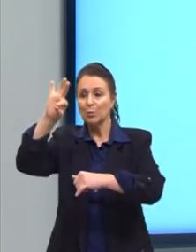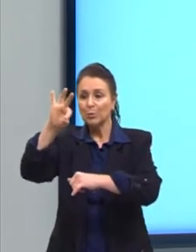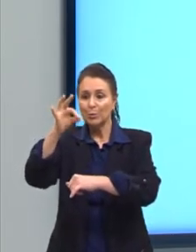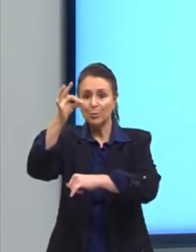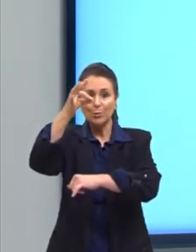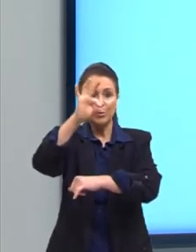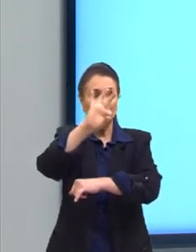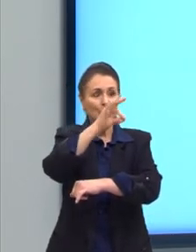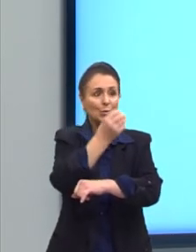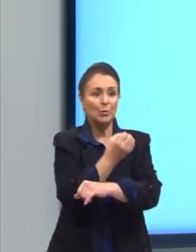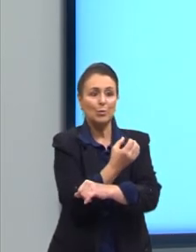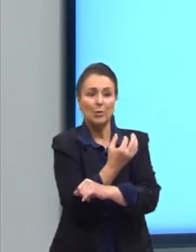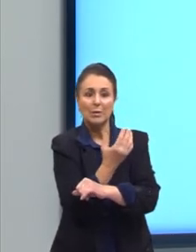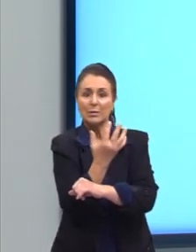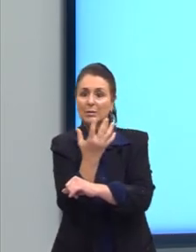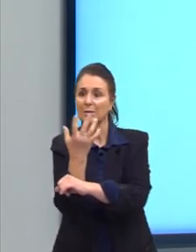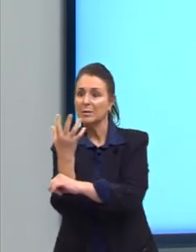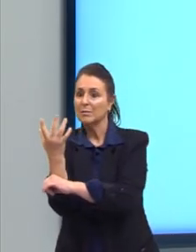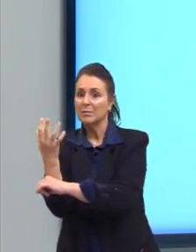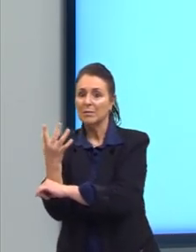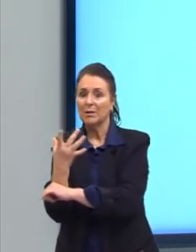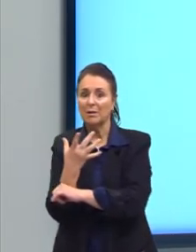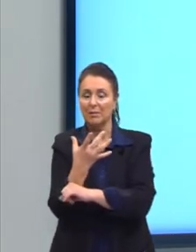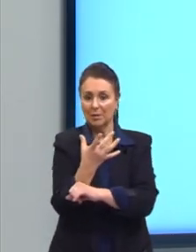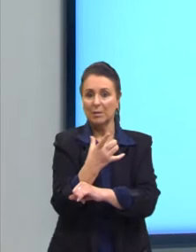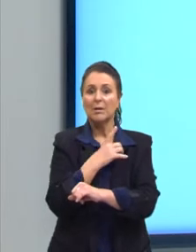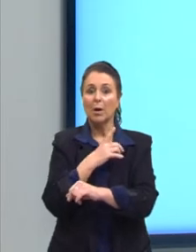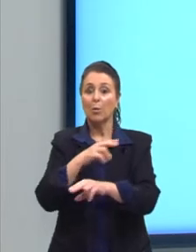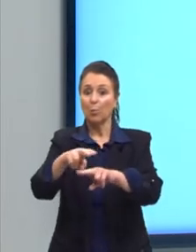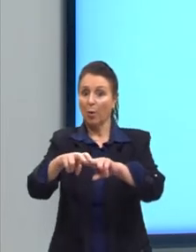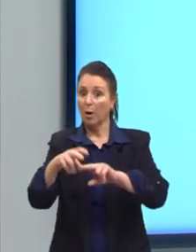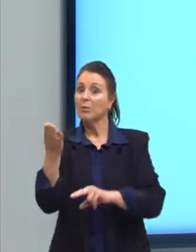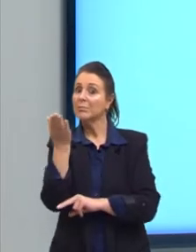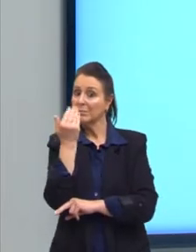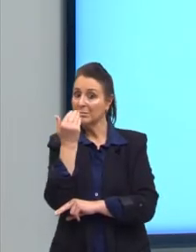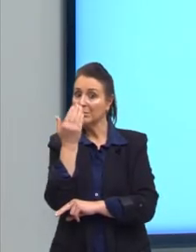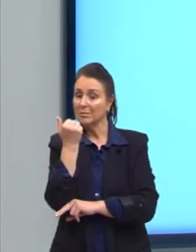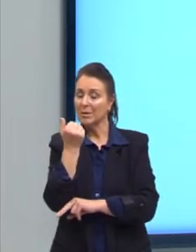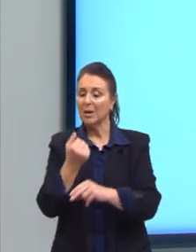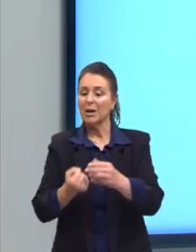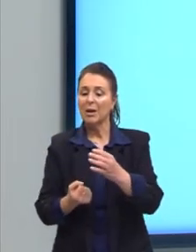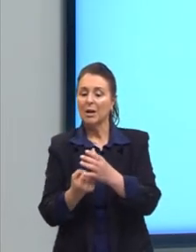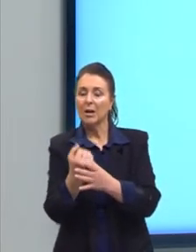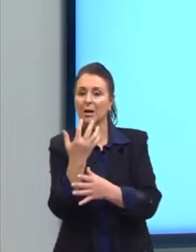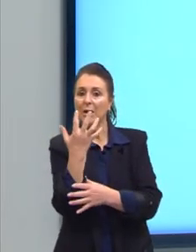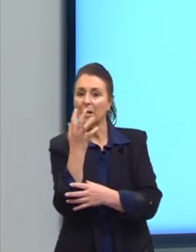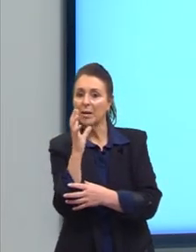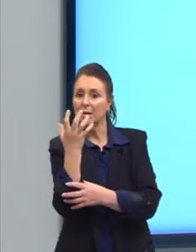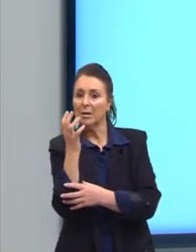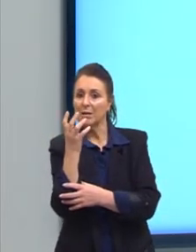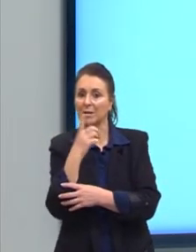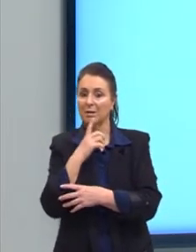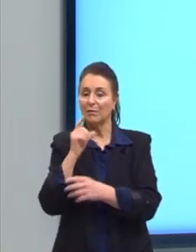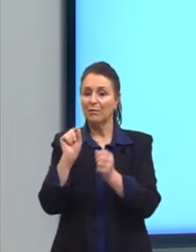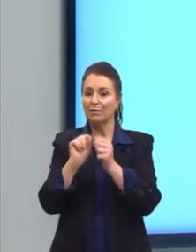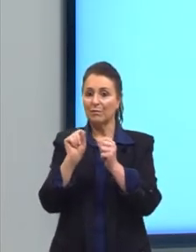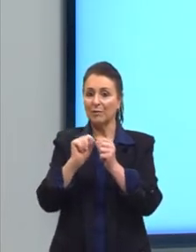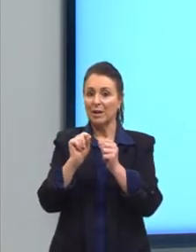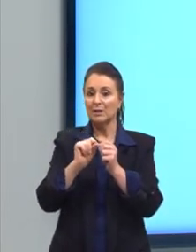plantas, os insetos obtêm o benefício do alimento. As plantas obtêm o benefício que os insetos são